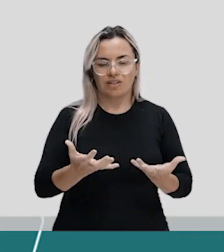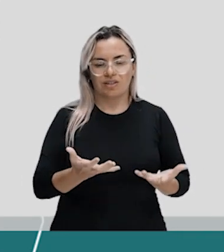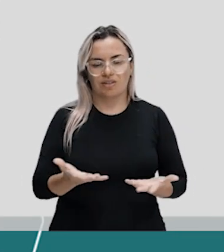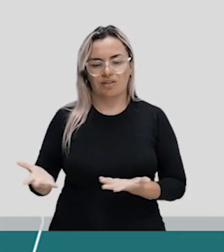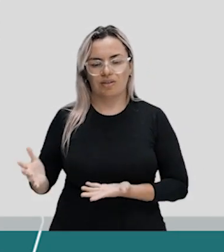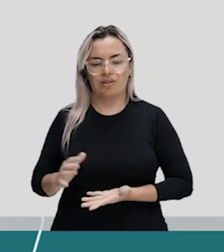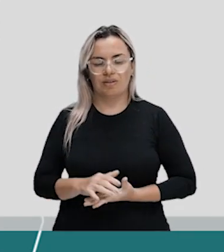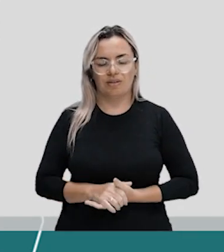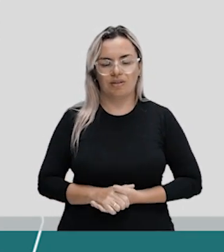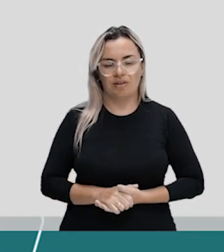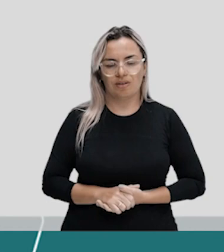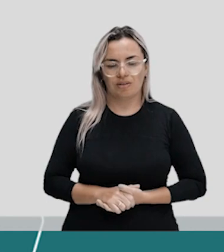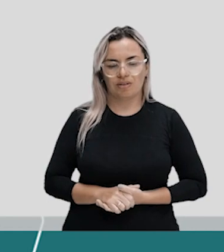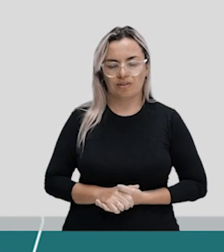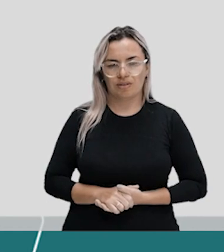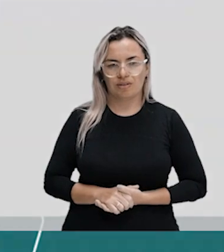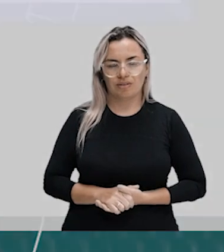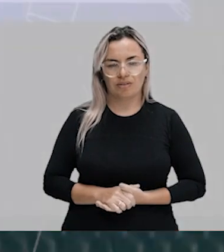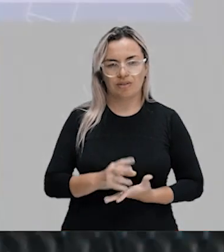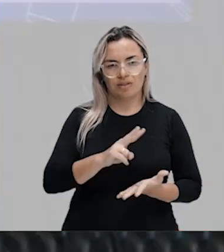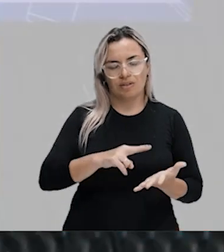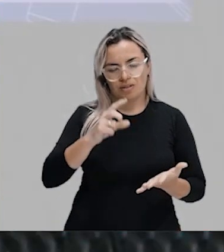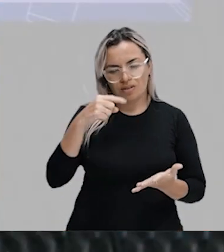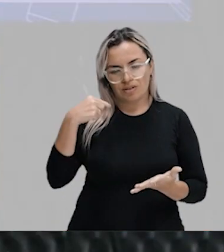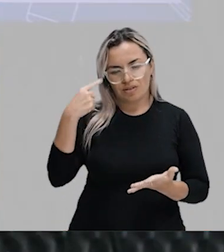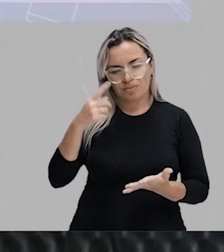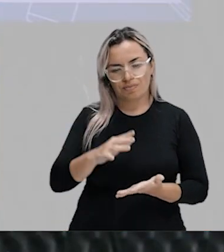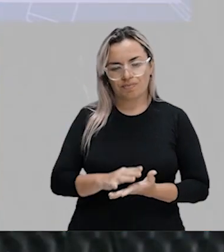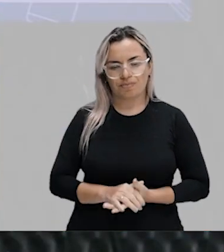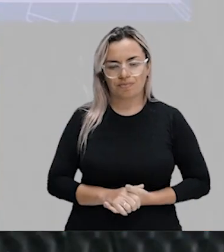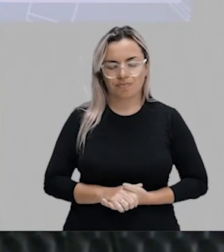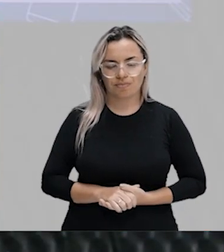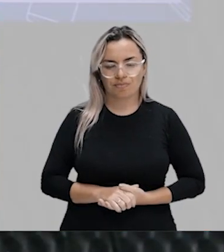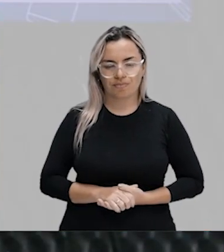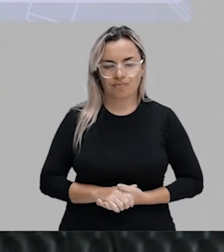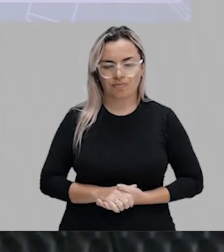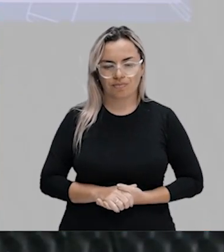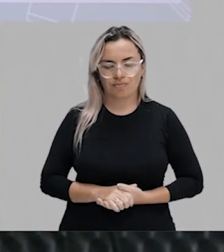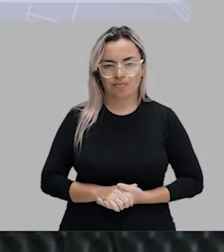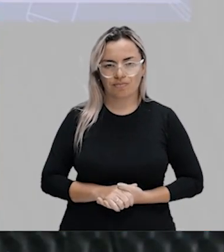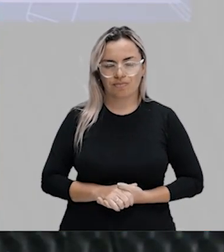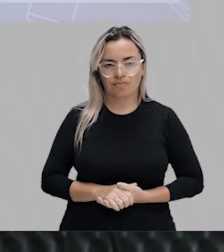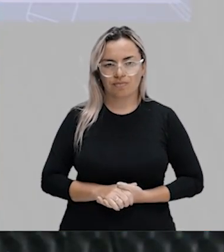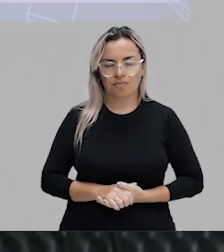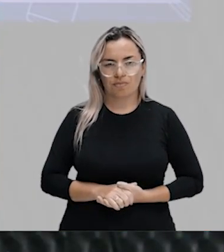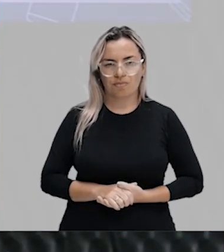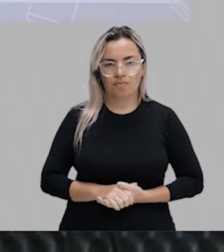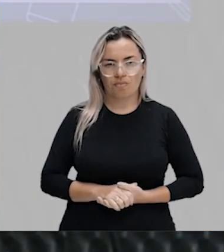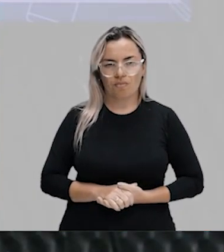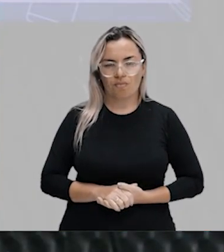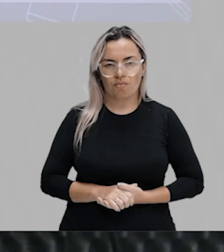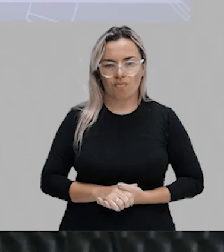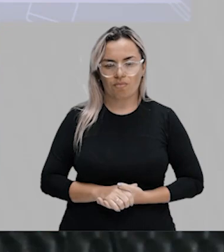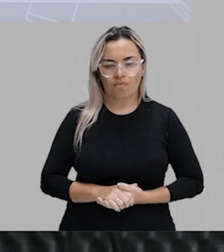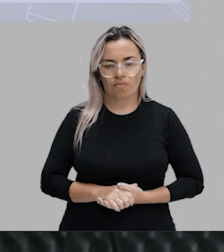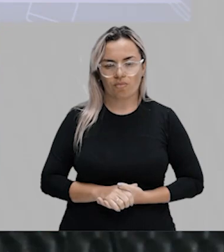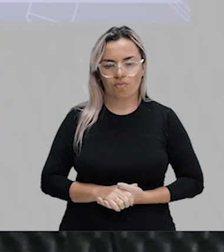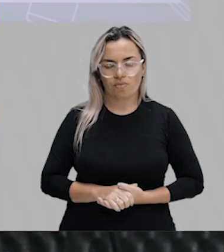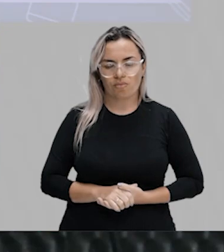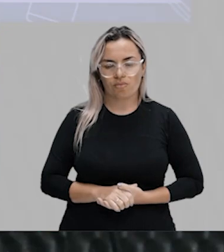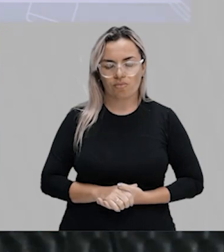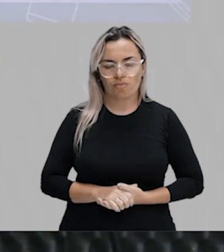ganas de. Helado, de abacarri, né? De banana, né?